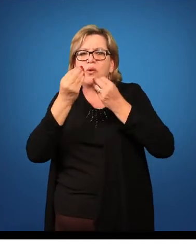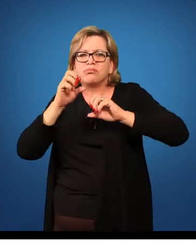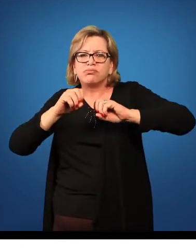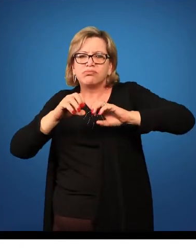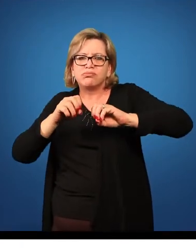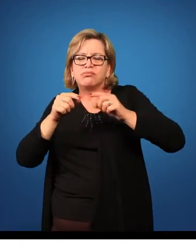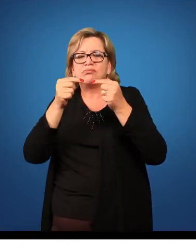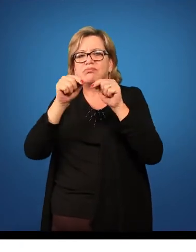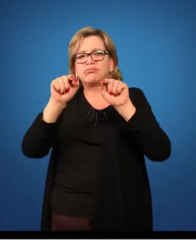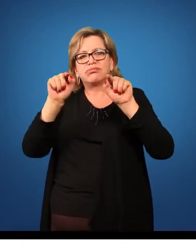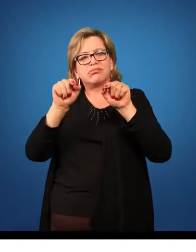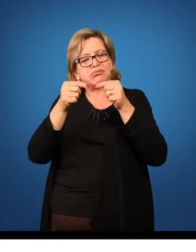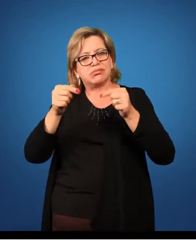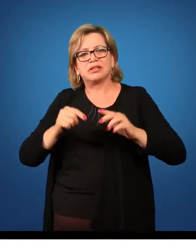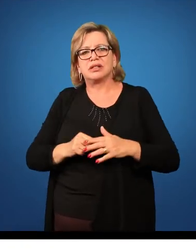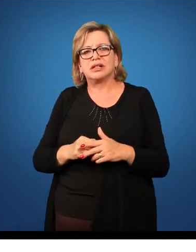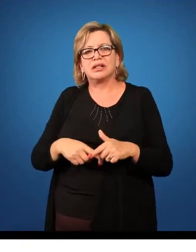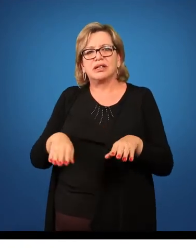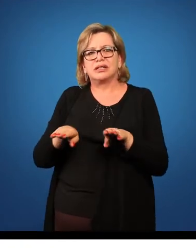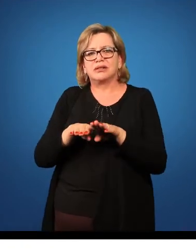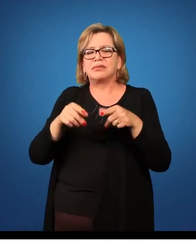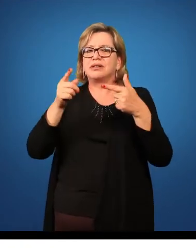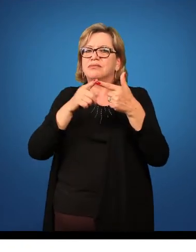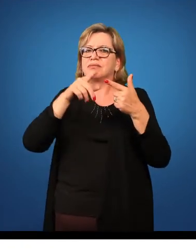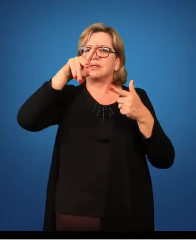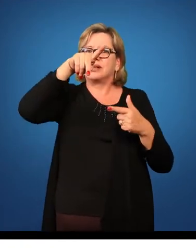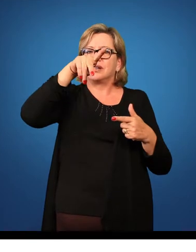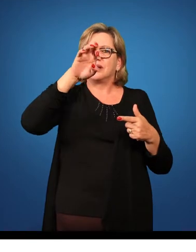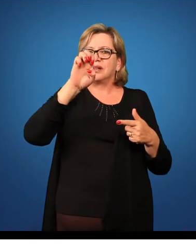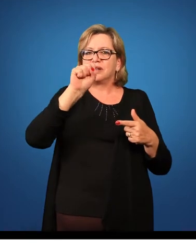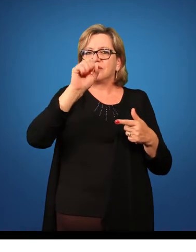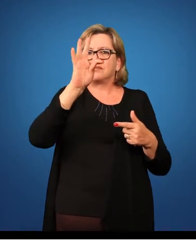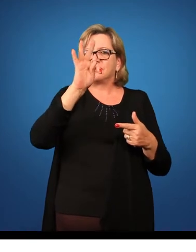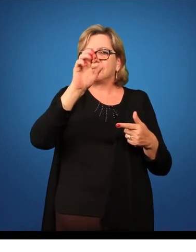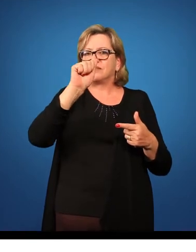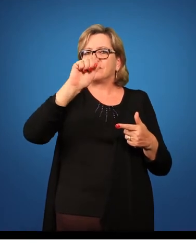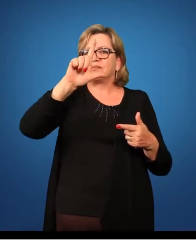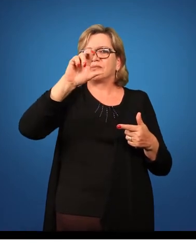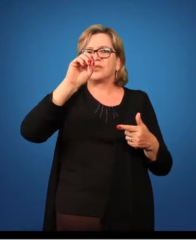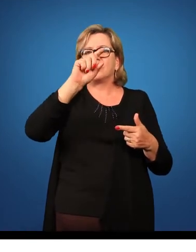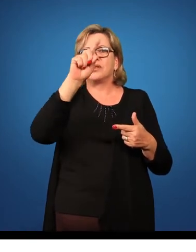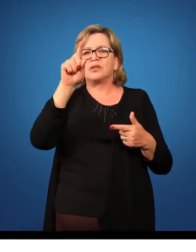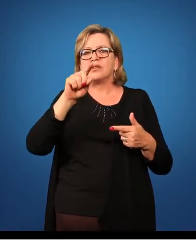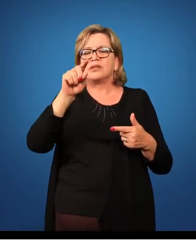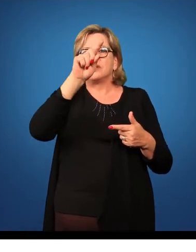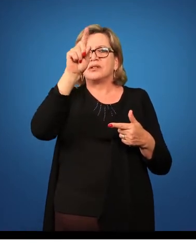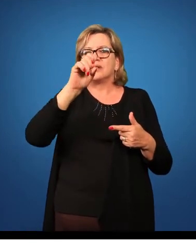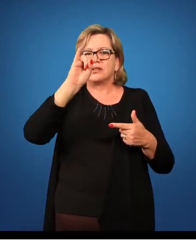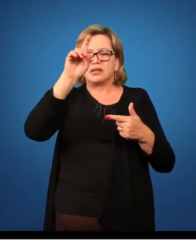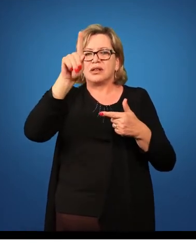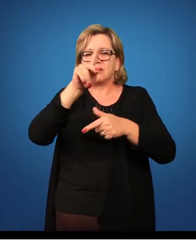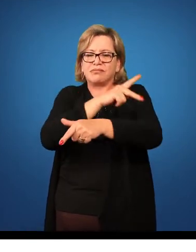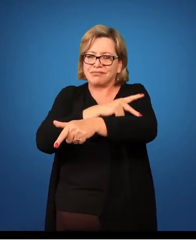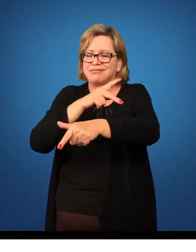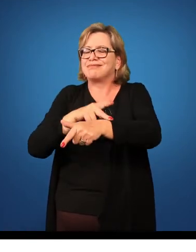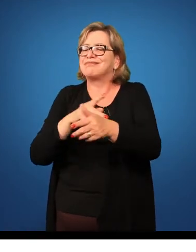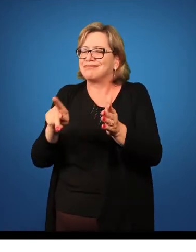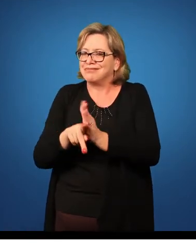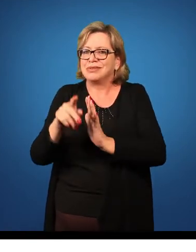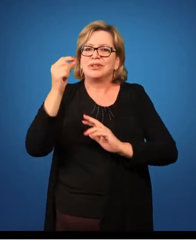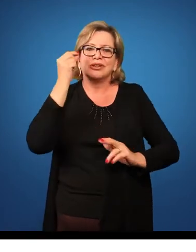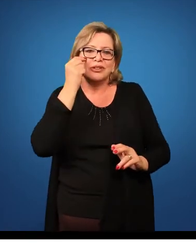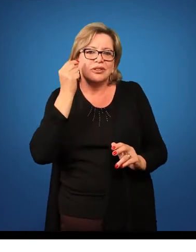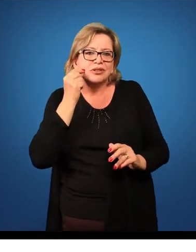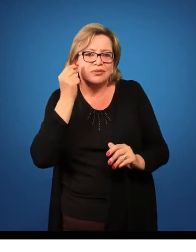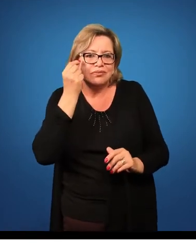A gente tem também o Pestalozzi, que foi um educador pedagogo também suíço, que